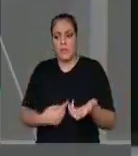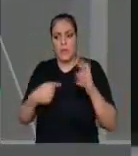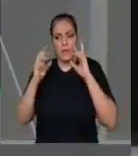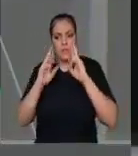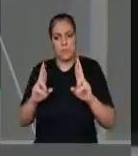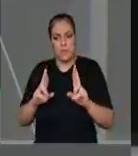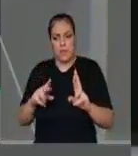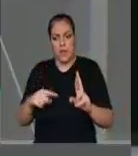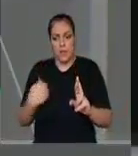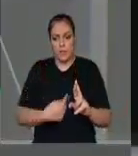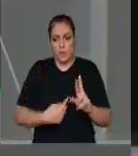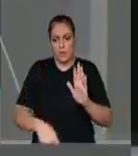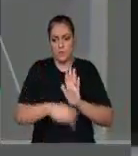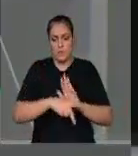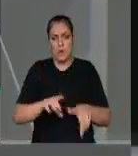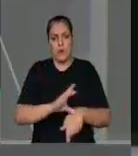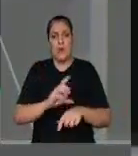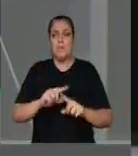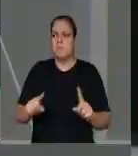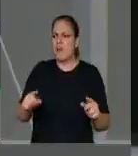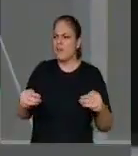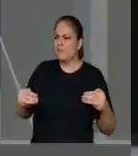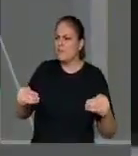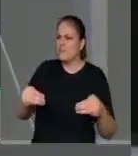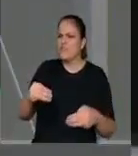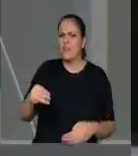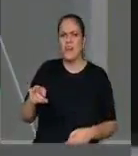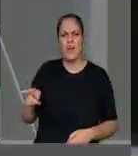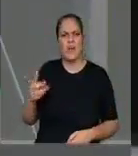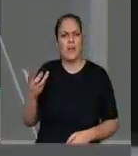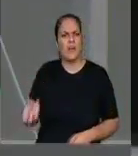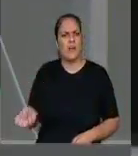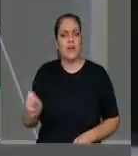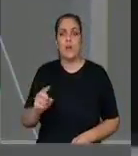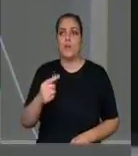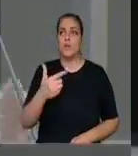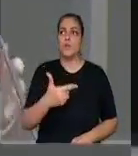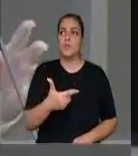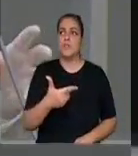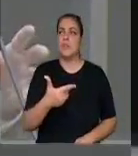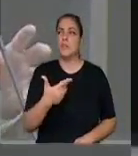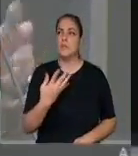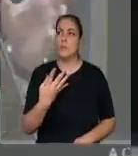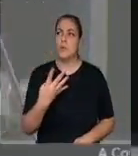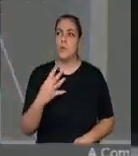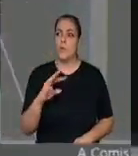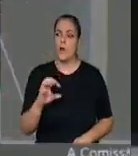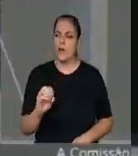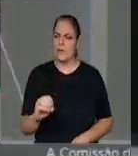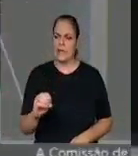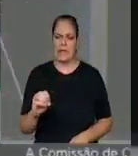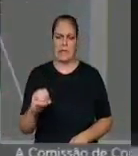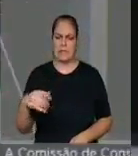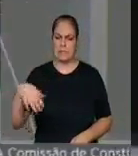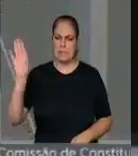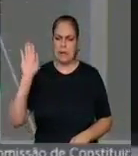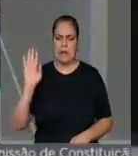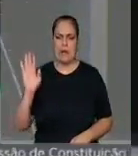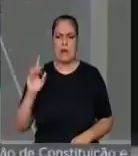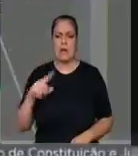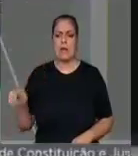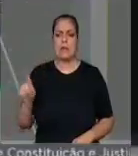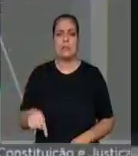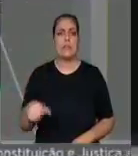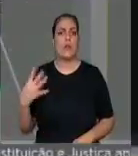Ministério de Relações Exteriores rejeitou de 240 e tantas propostas ali, rejeitou somente